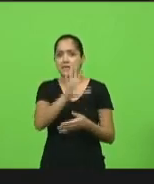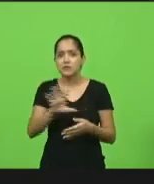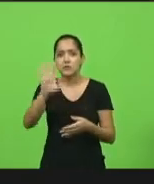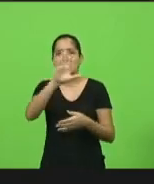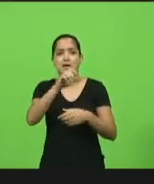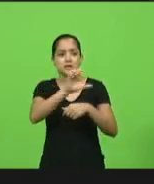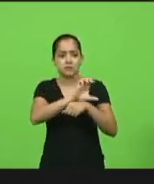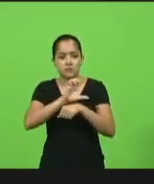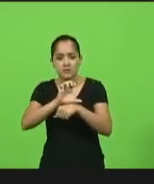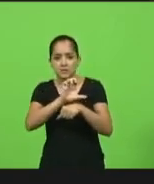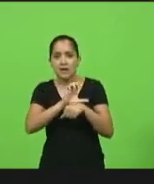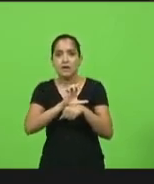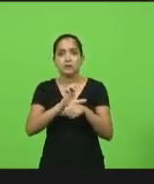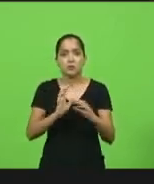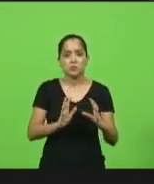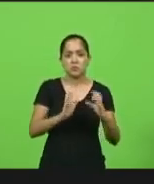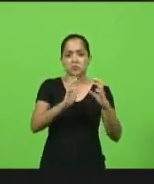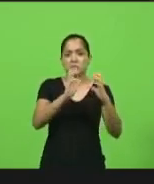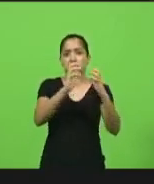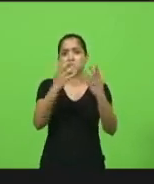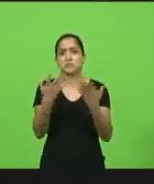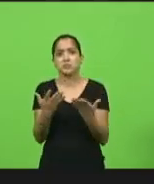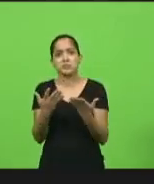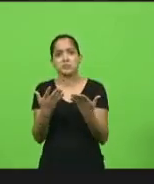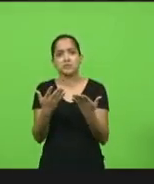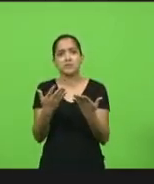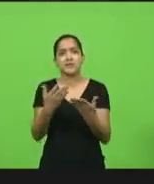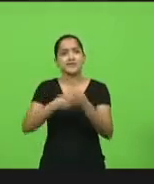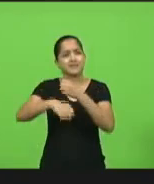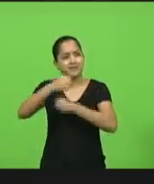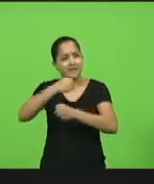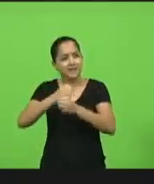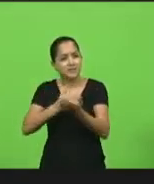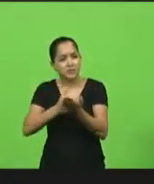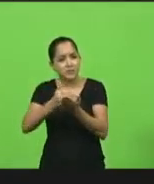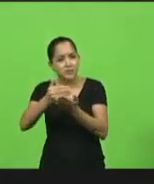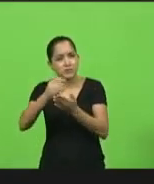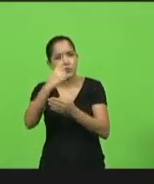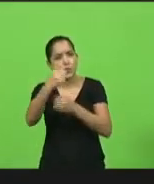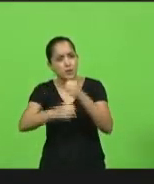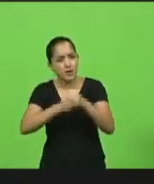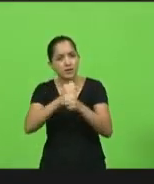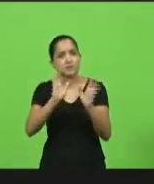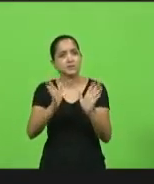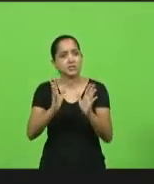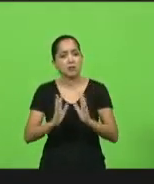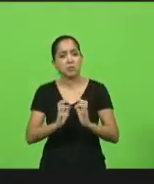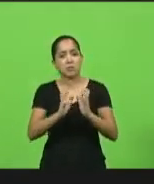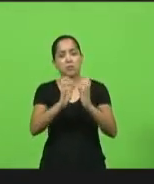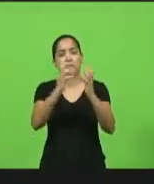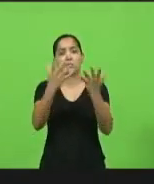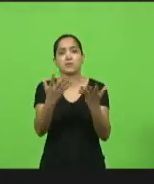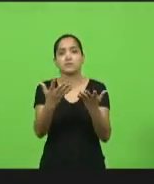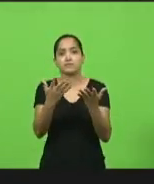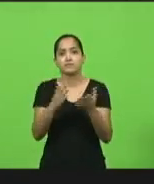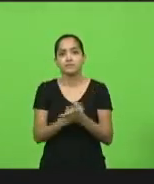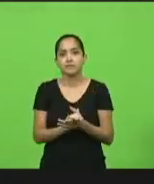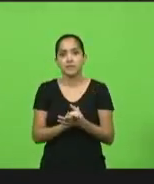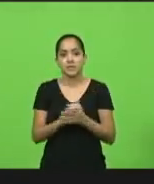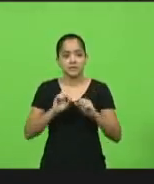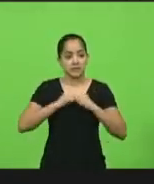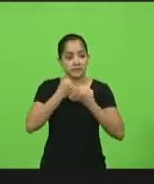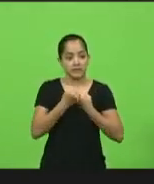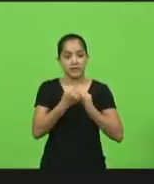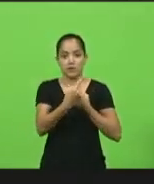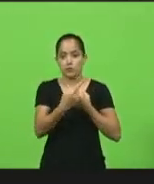estaduais, começarem a ficar nessa guerrinha que existe desde o ano passado. Faz um ano que estão numa guerrinha. Se esse defender isso, o outro faz o contrário.